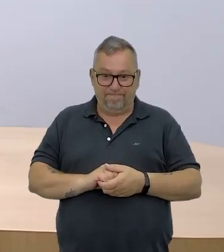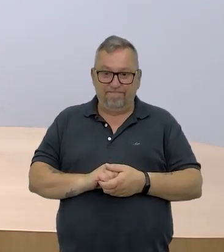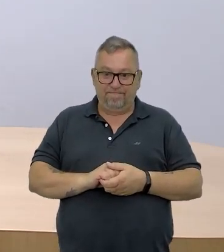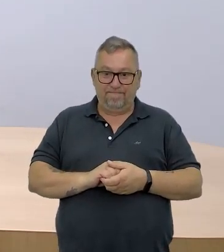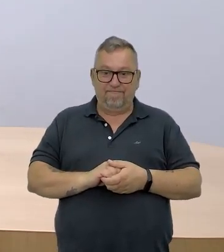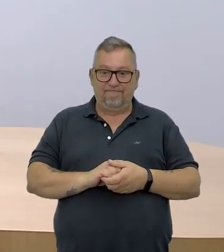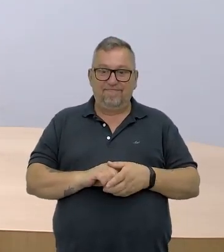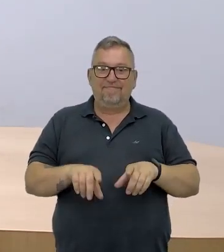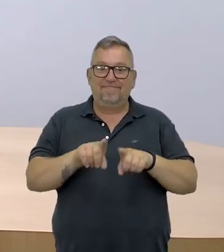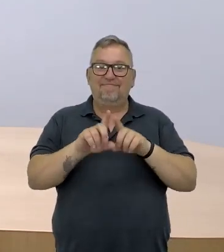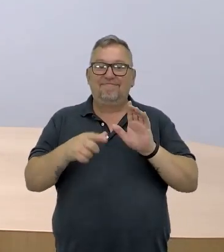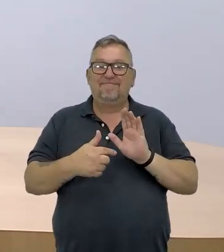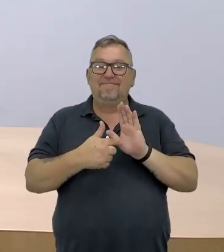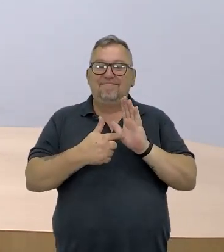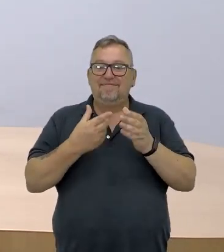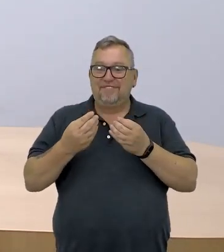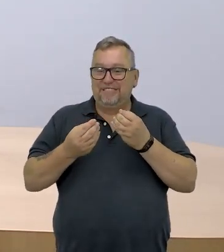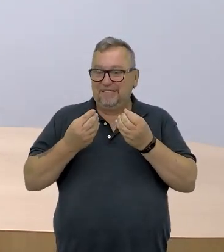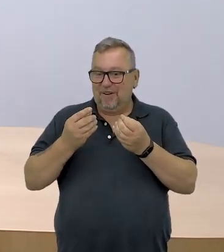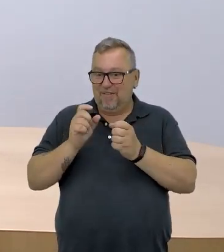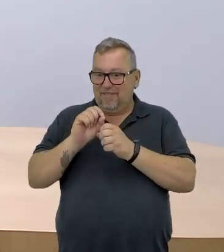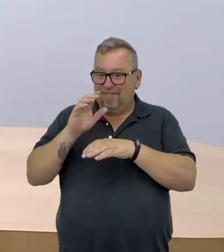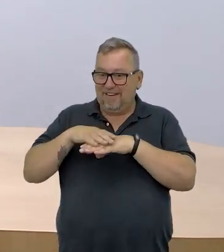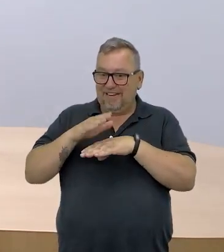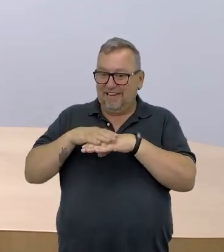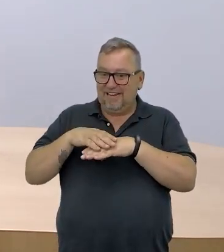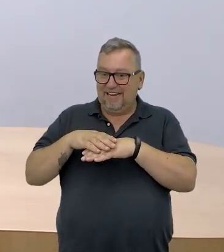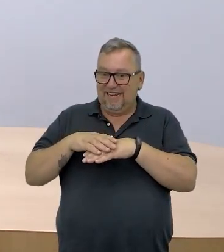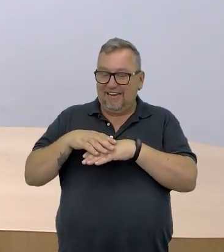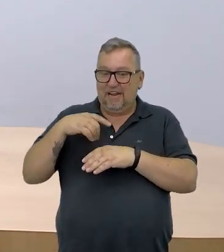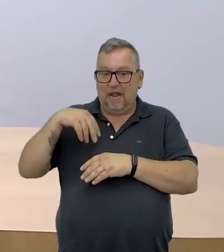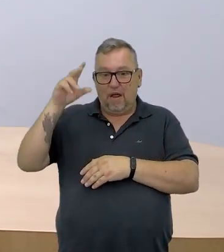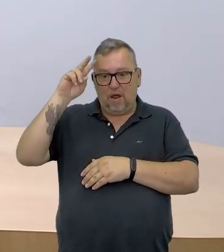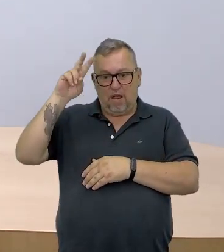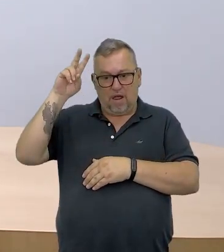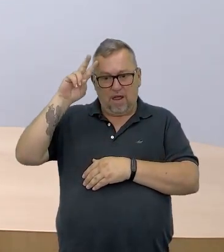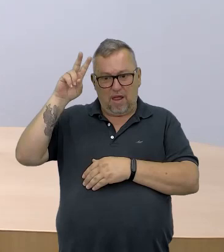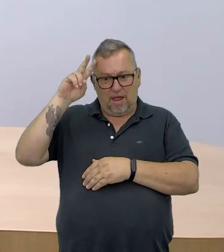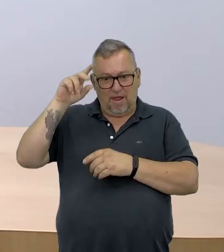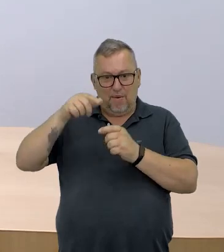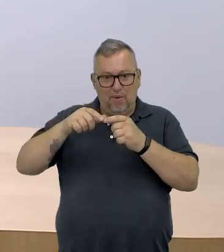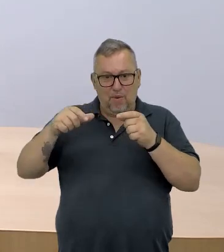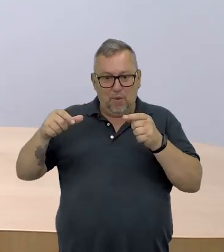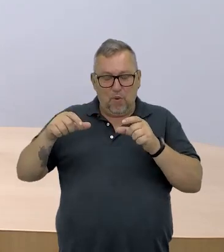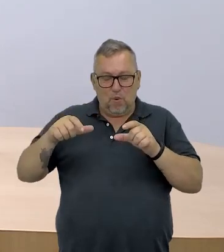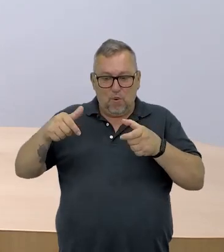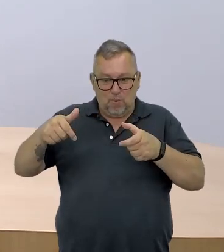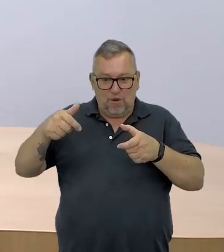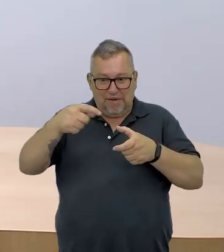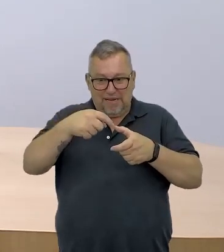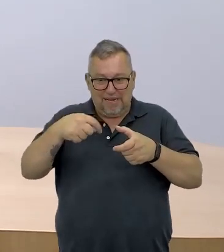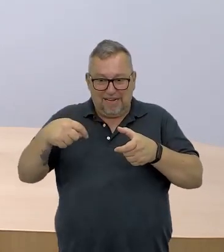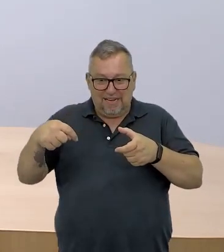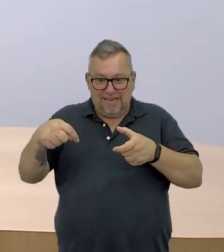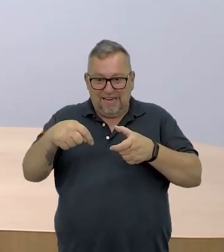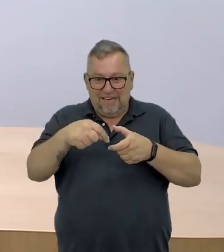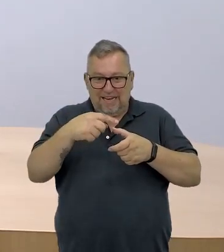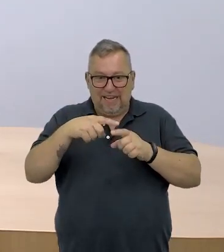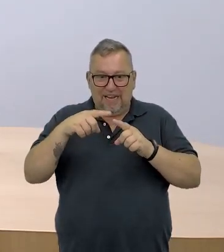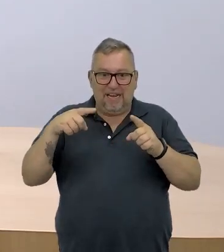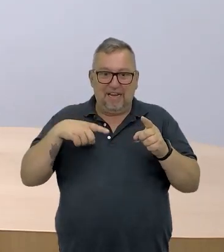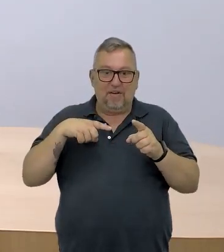mostrou como que vai ser a amostra. E eu retomei a ideia do Arduino mostrando um exemplo para vocês de